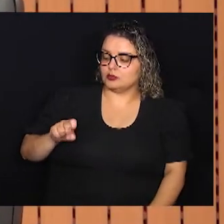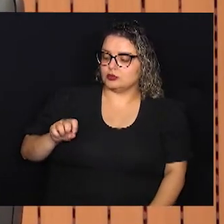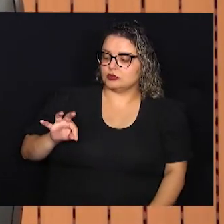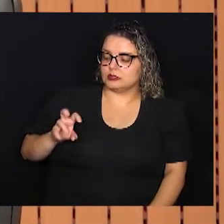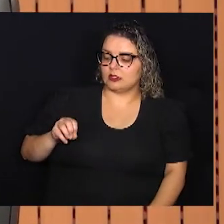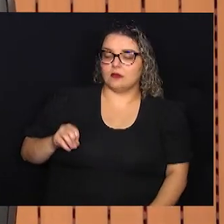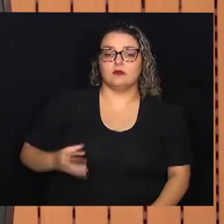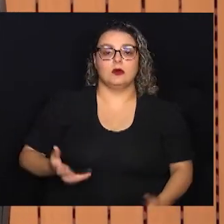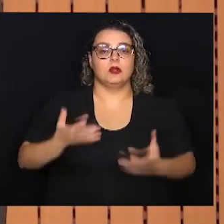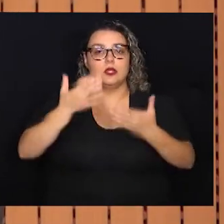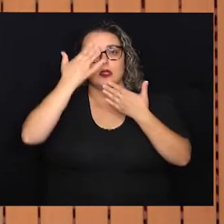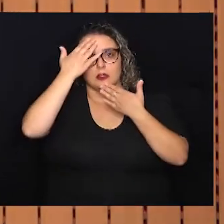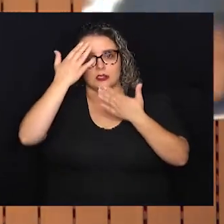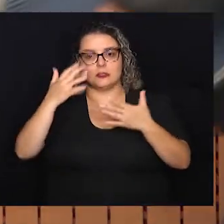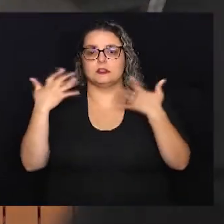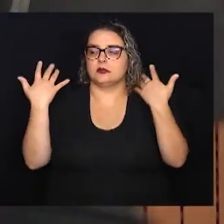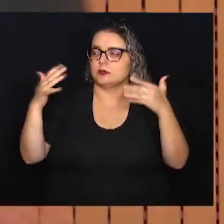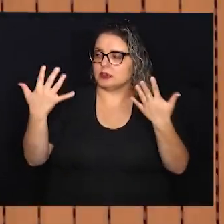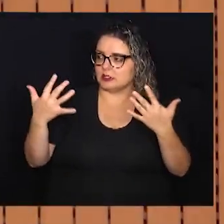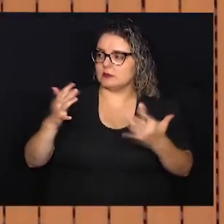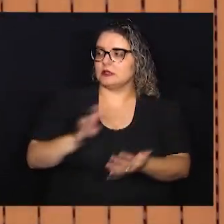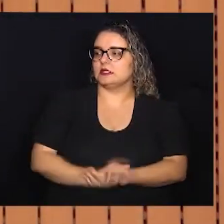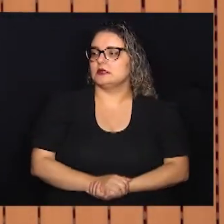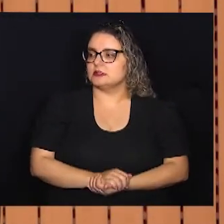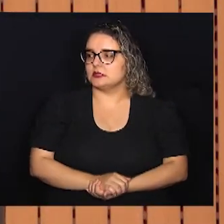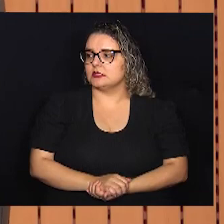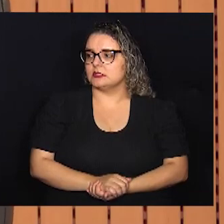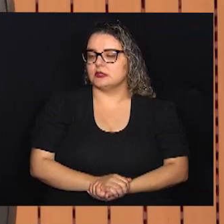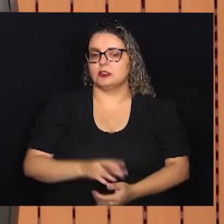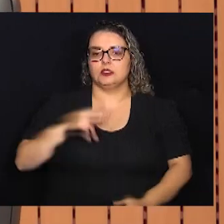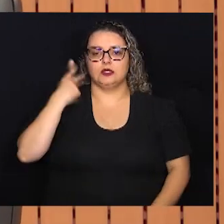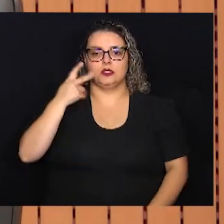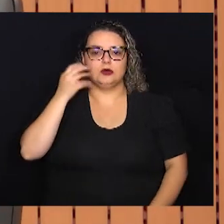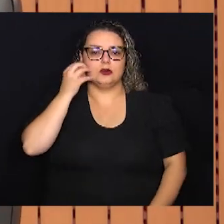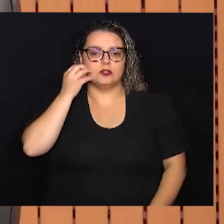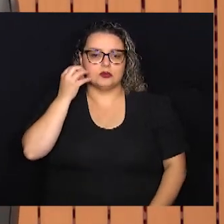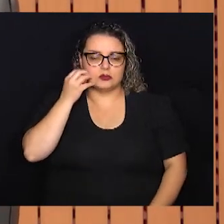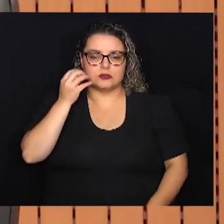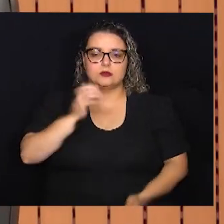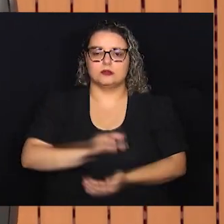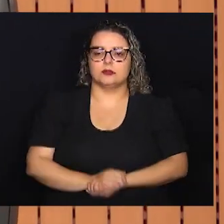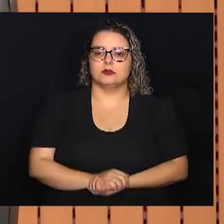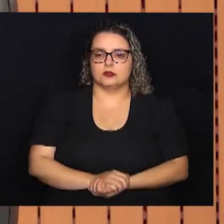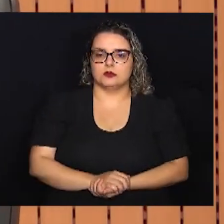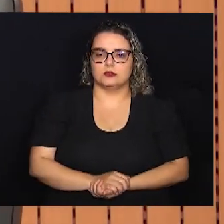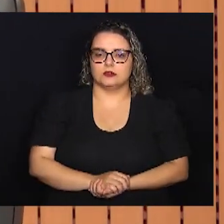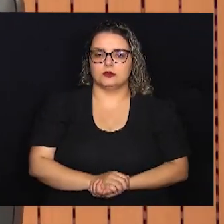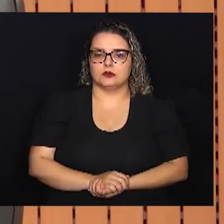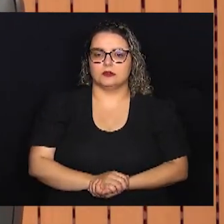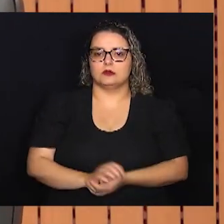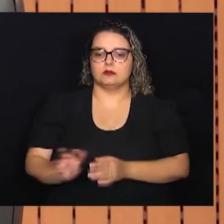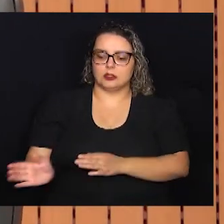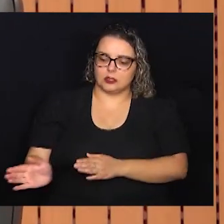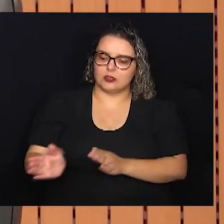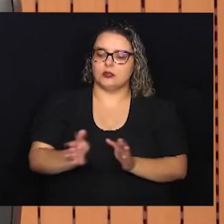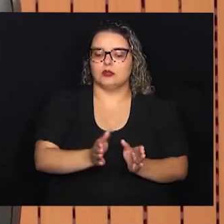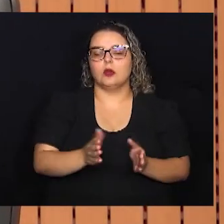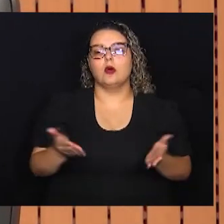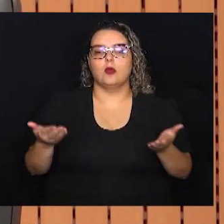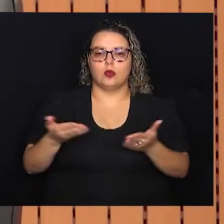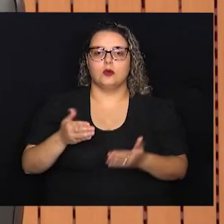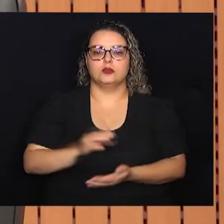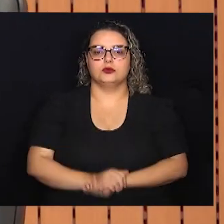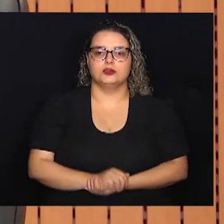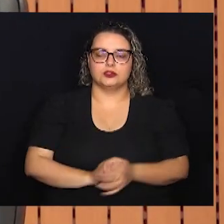Gustavo, né? Quero aqui agradecer, parabenizar o vereador Igor Diego pela nossa